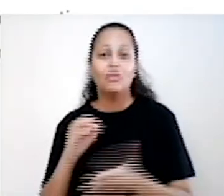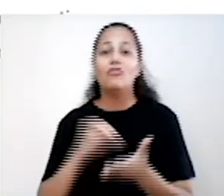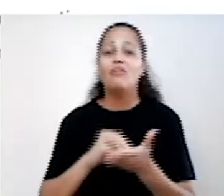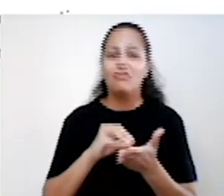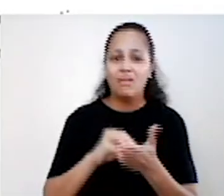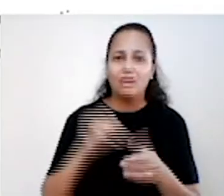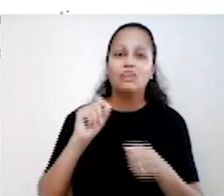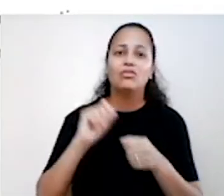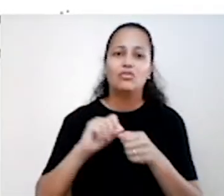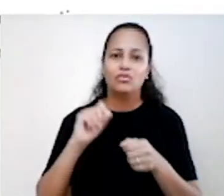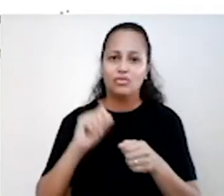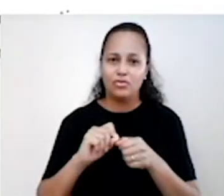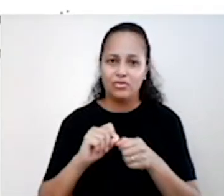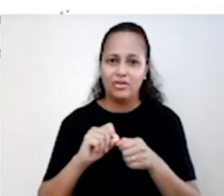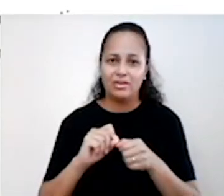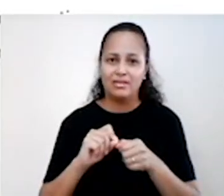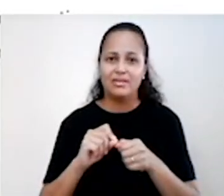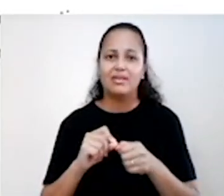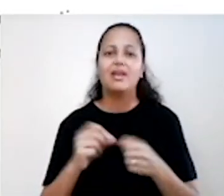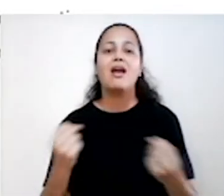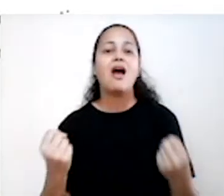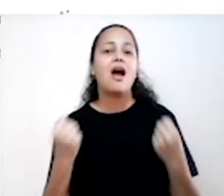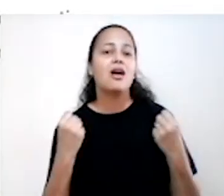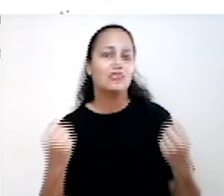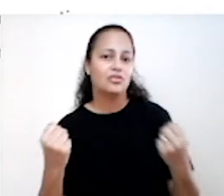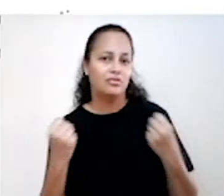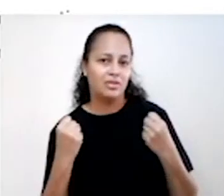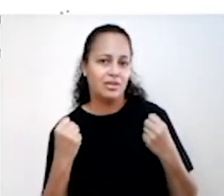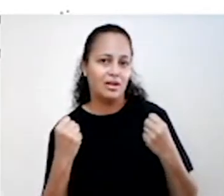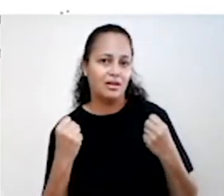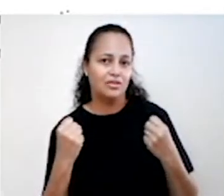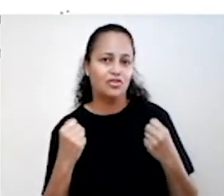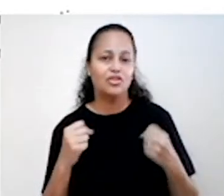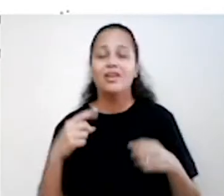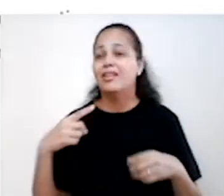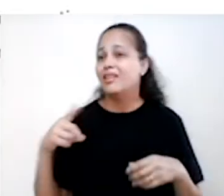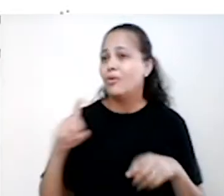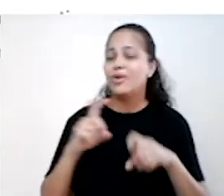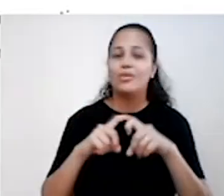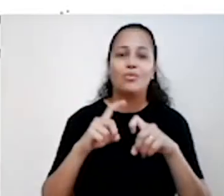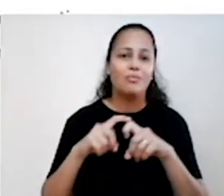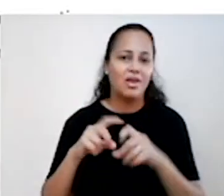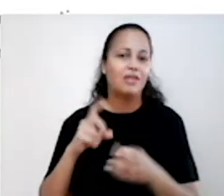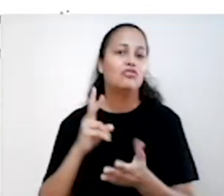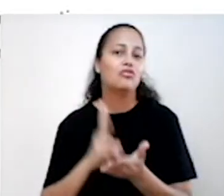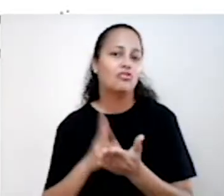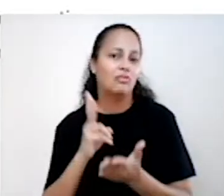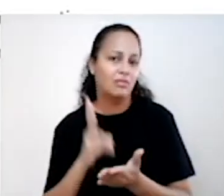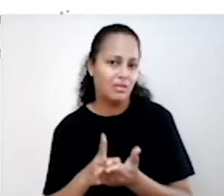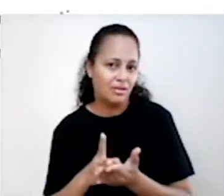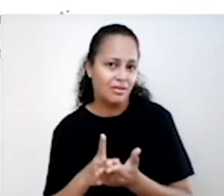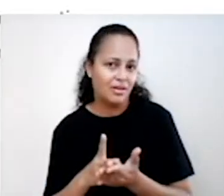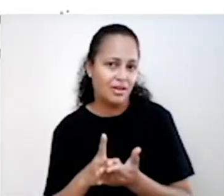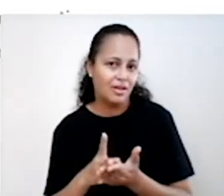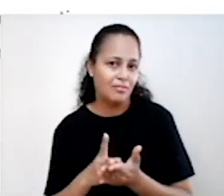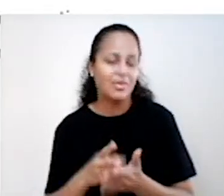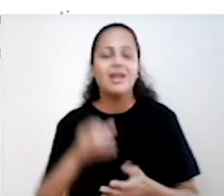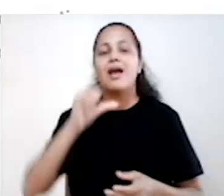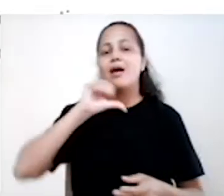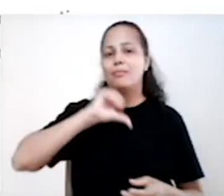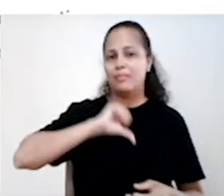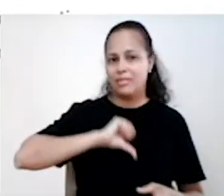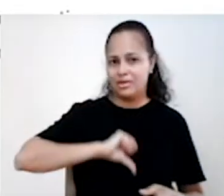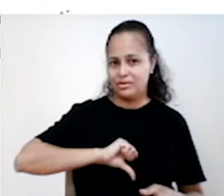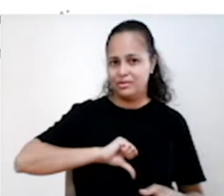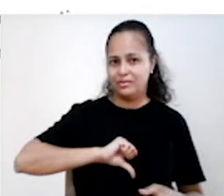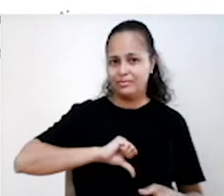prática de exercícios físicos, não fazer consultas regularmente, avaliar-se de forma negativa, como baixa autoestima,